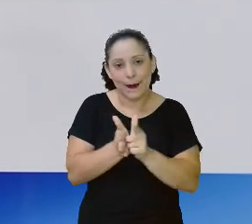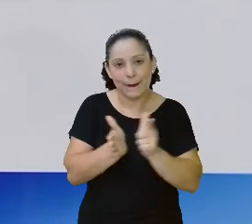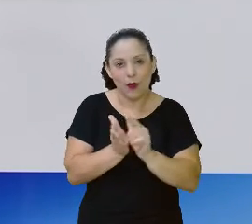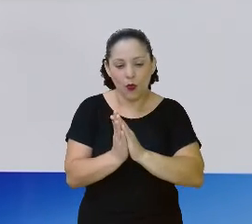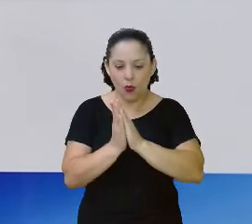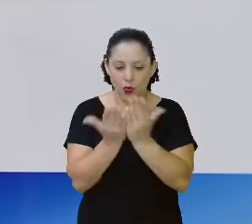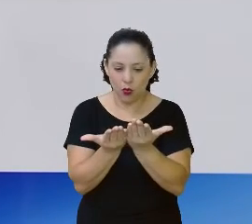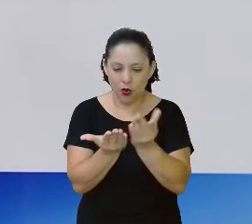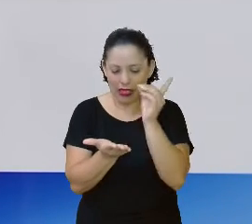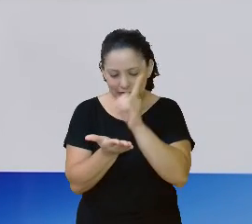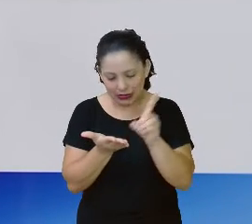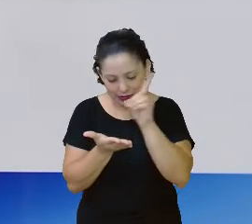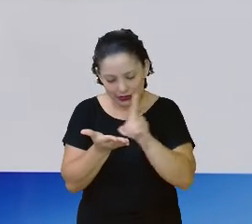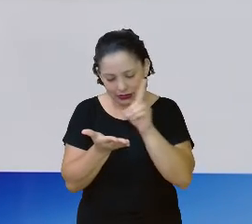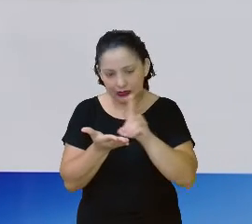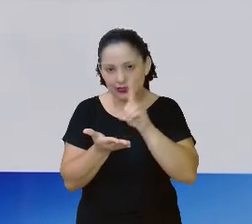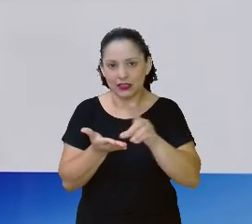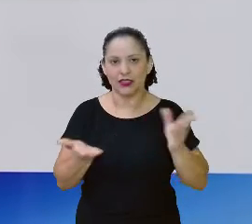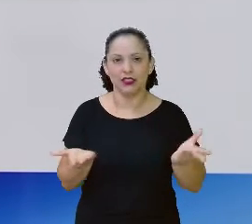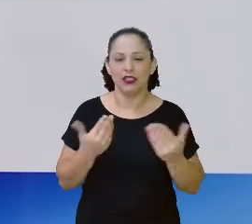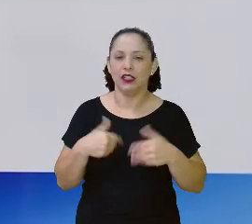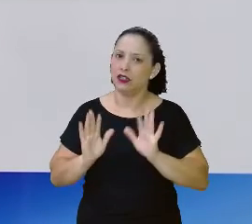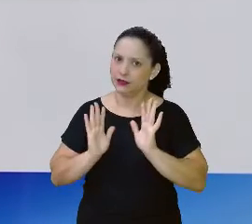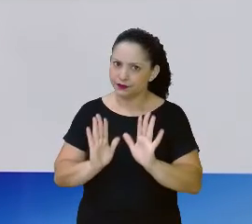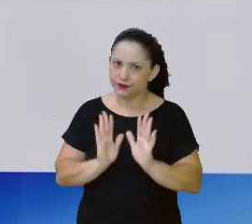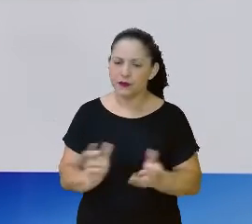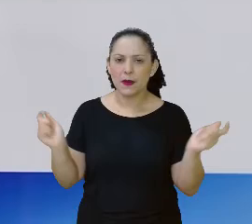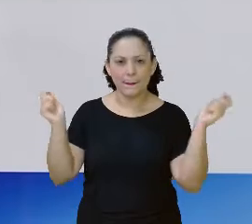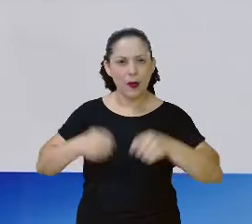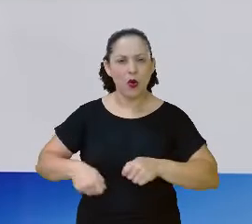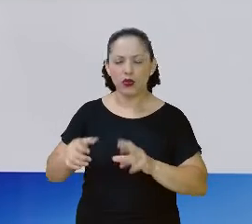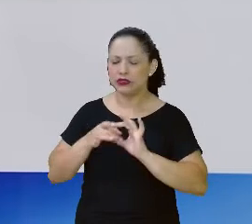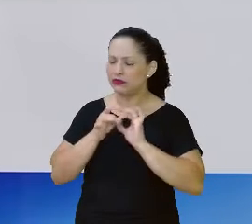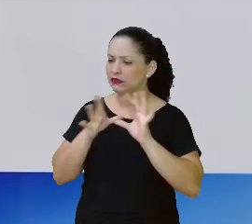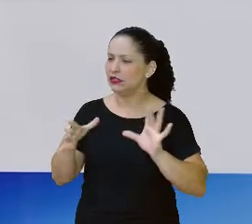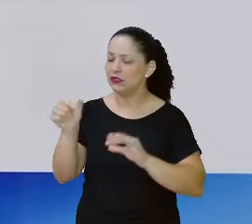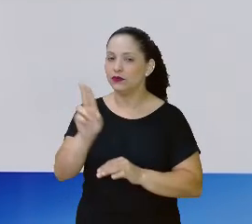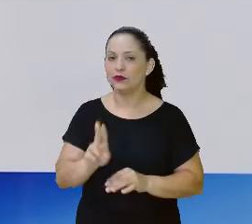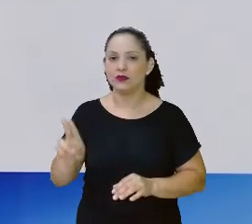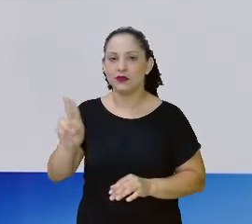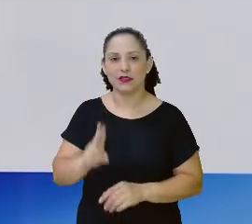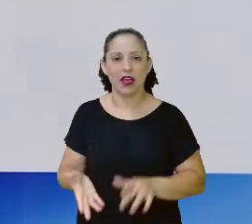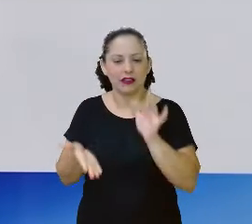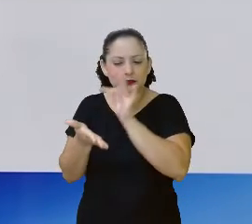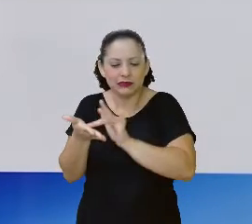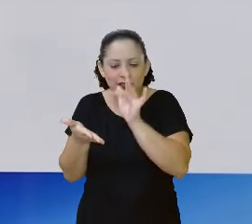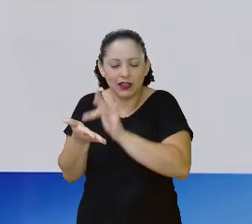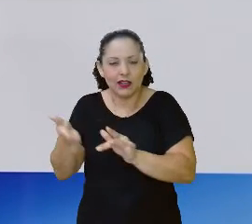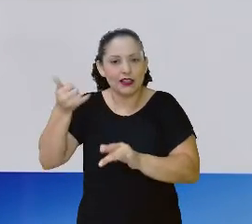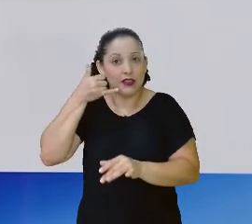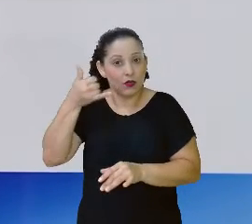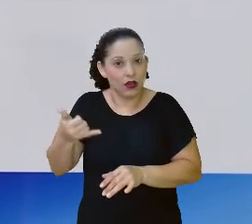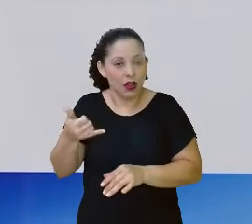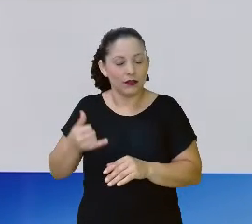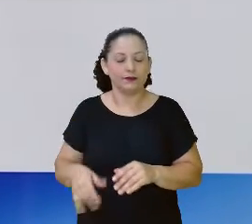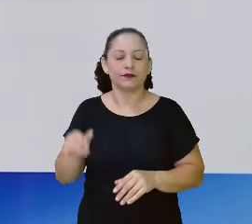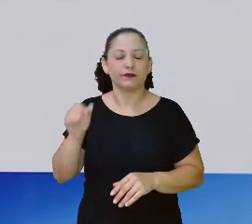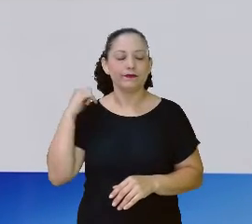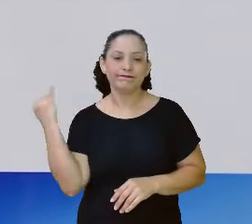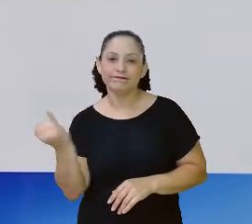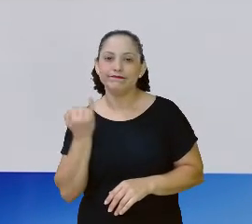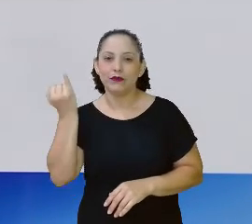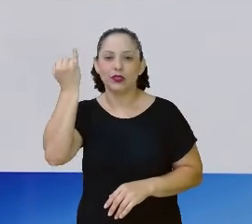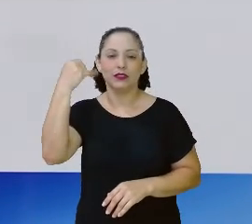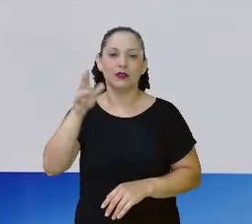só, não tem nenhum problema usar o do celular, o do tablet, lá no seu computador. Ótimo, porque o objetivo é que você conheça o